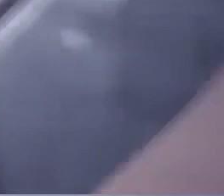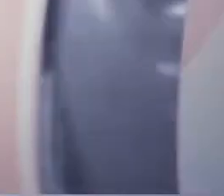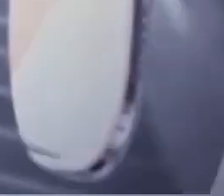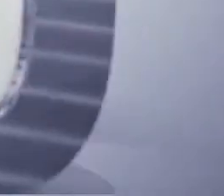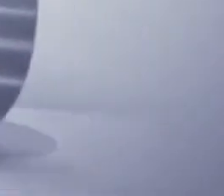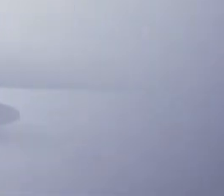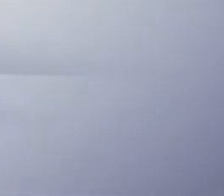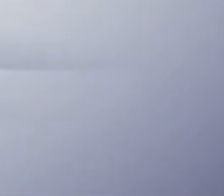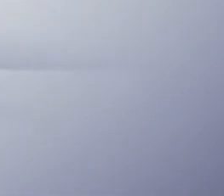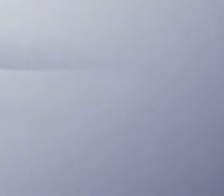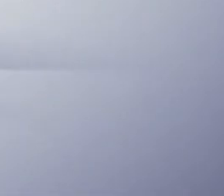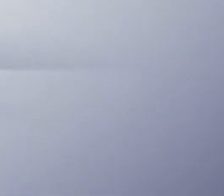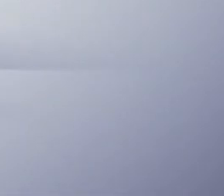Zanotto